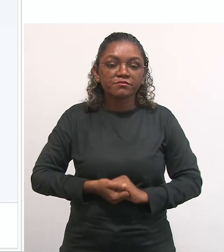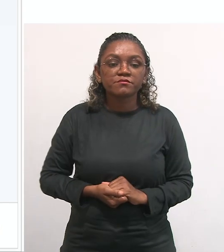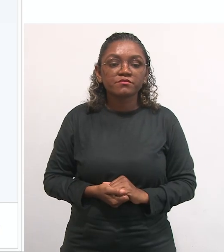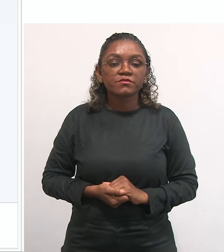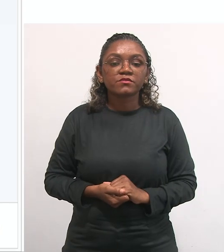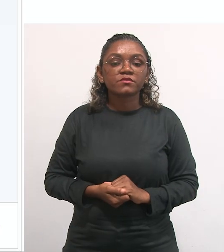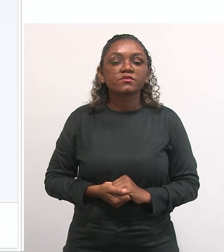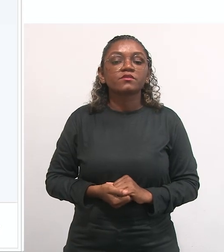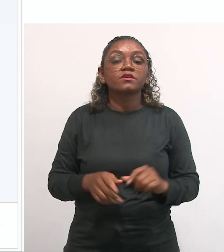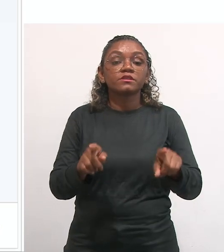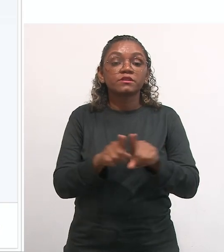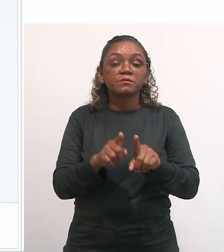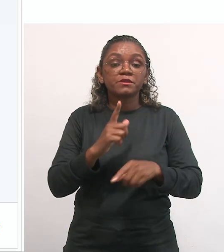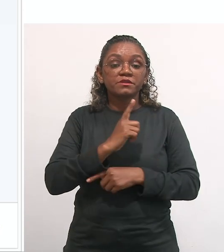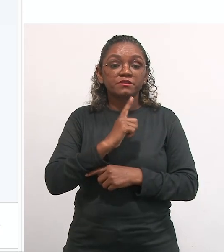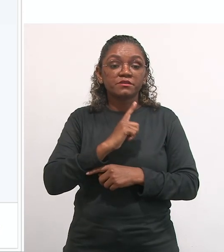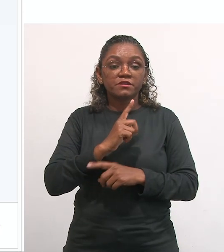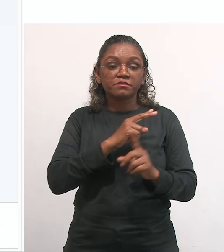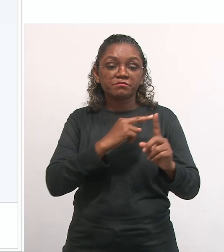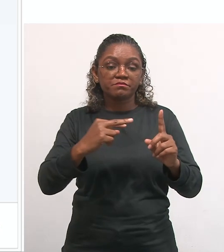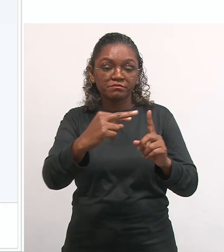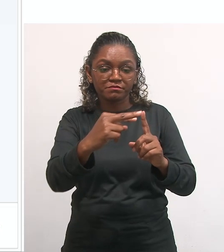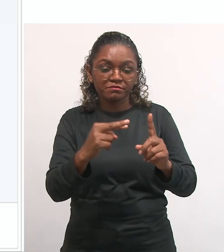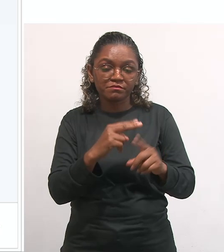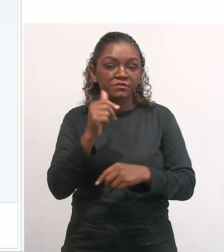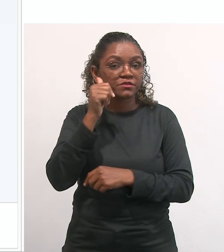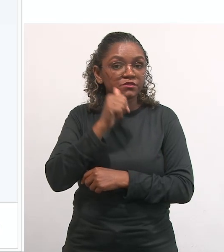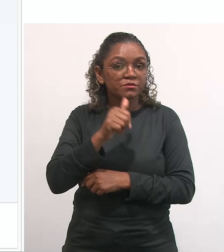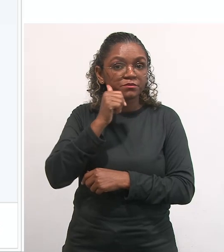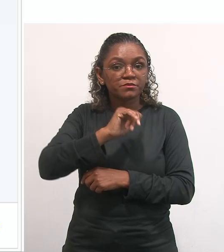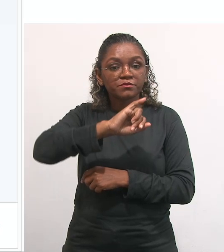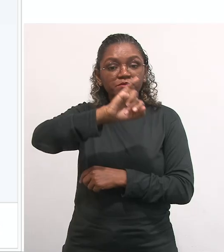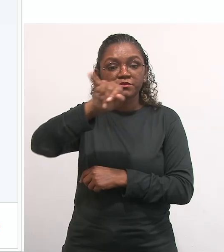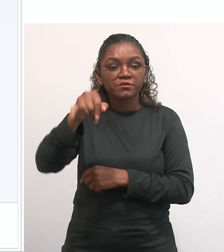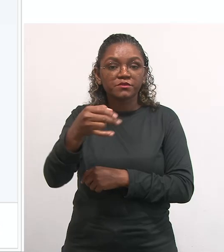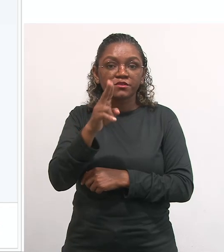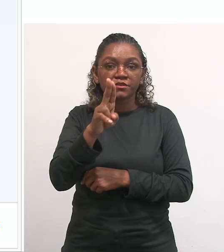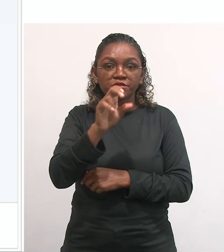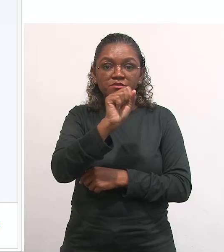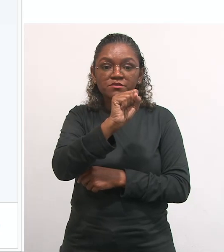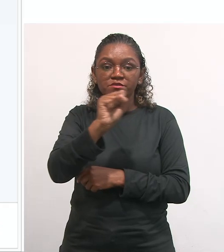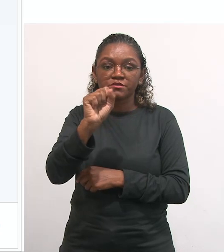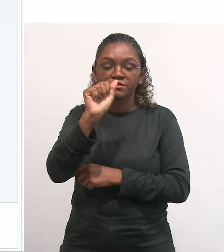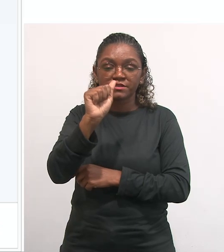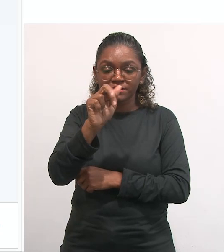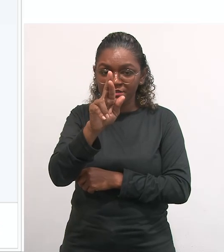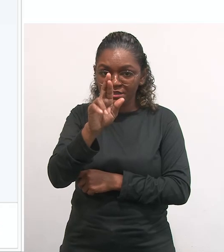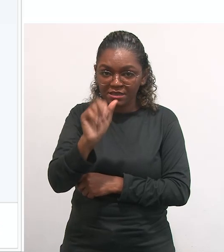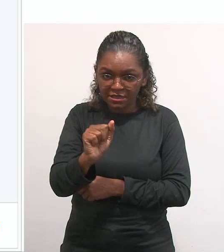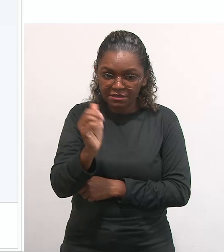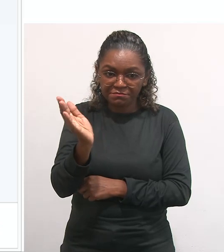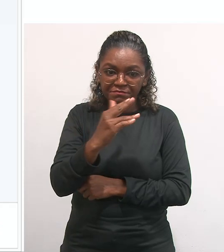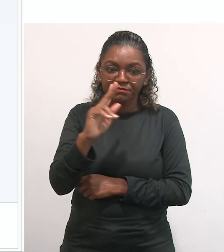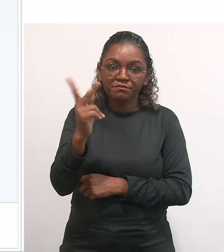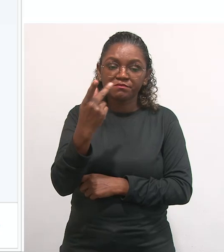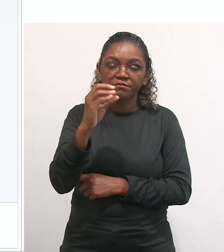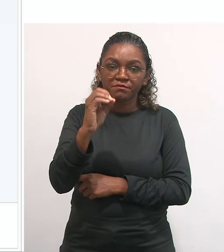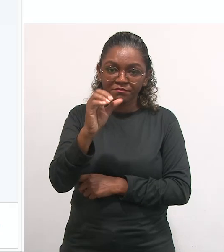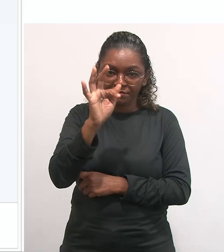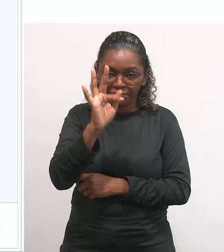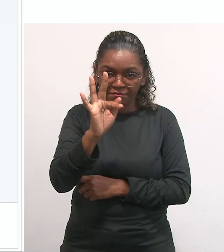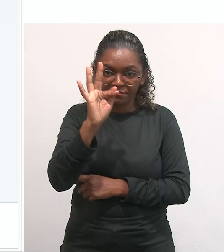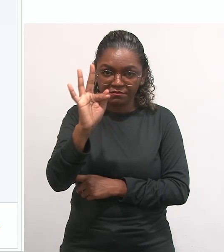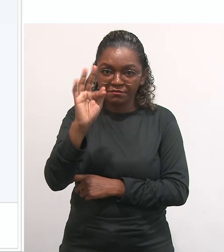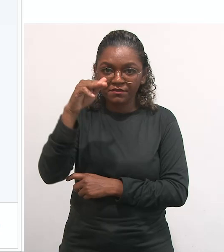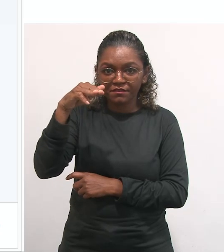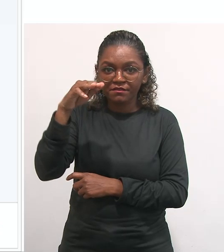Caminhando, a gente tem a perspectiva dela, da Juju, Juju fofa, Juju gracinha, que é a Jussara Hoffman, também